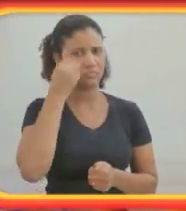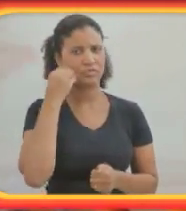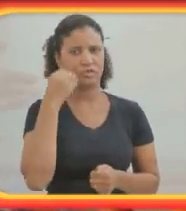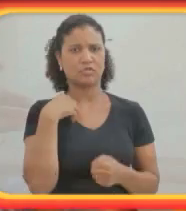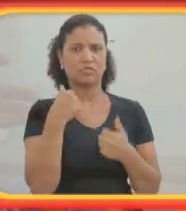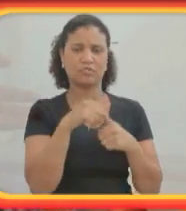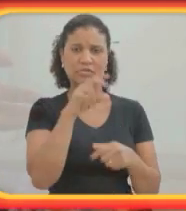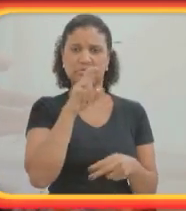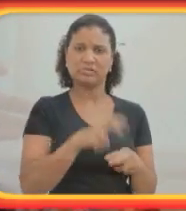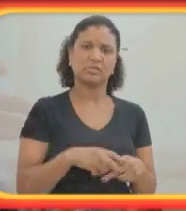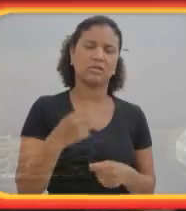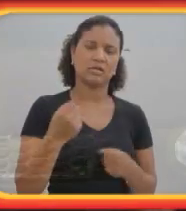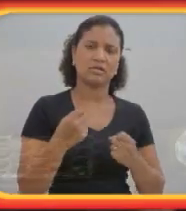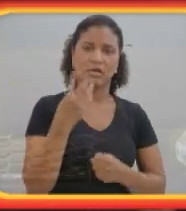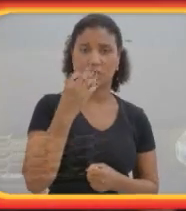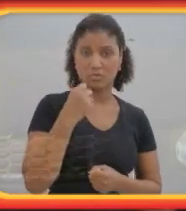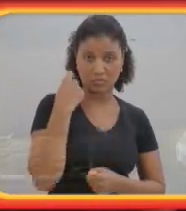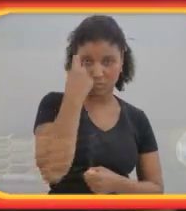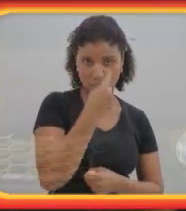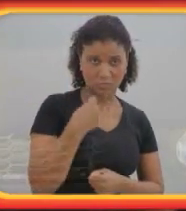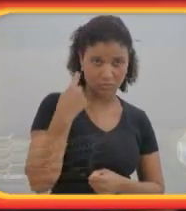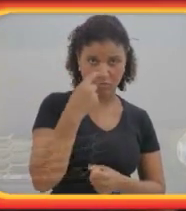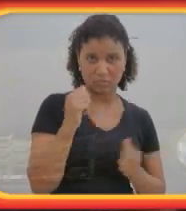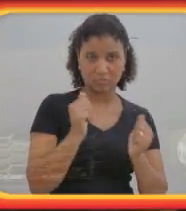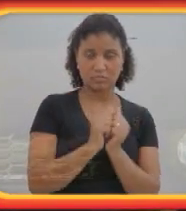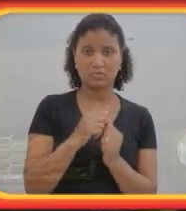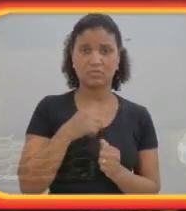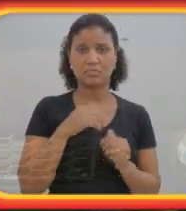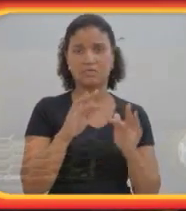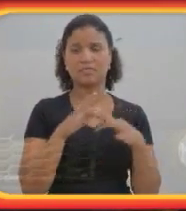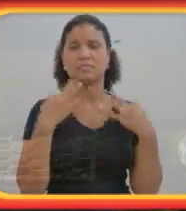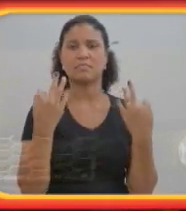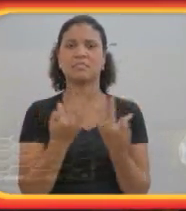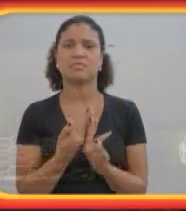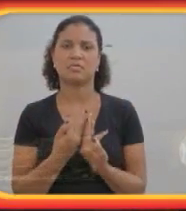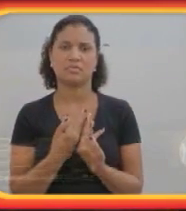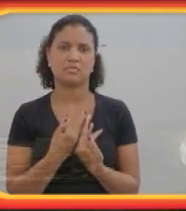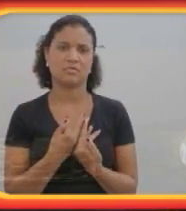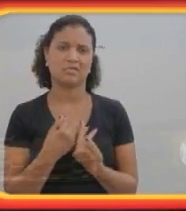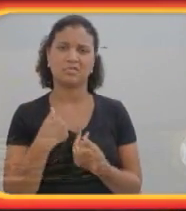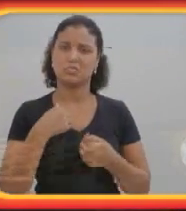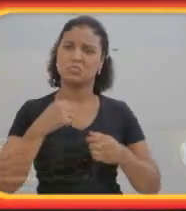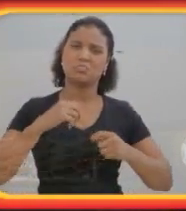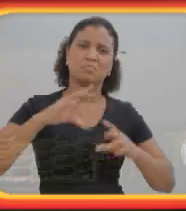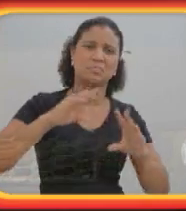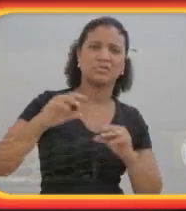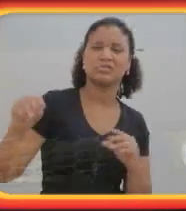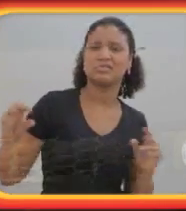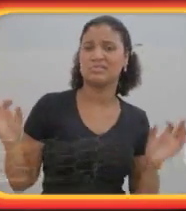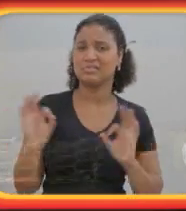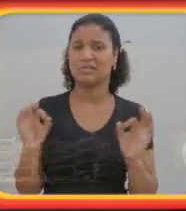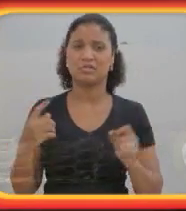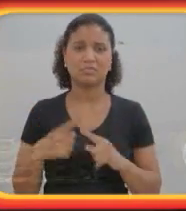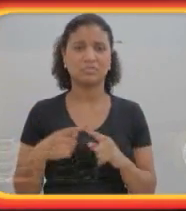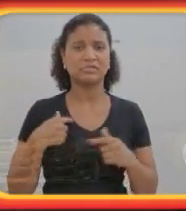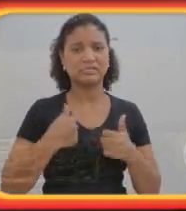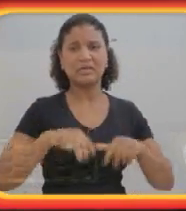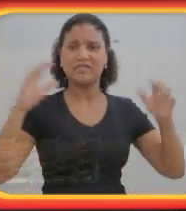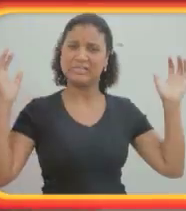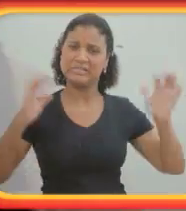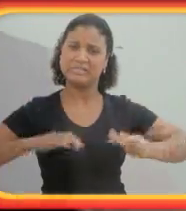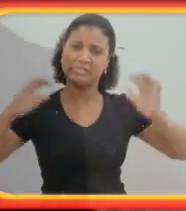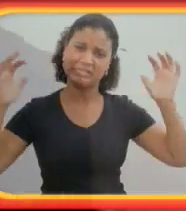Nós já tivemos a experiência de eu ficar sentado no carro por 48 horas com a minha família. Eu não me mexi nada, porque estava